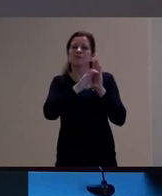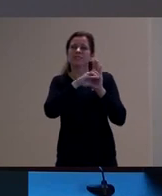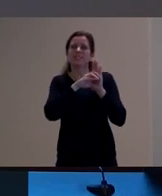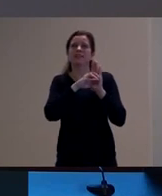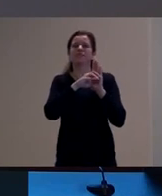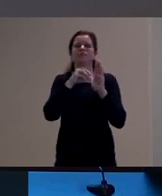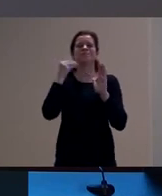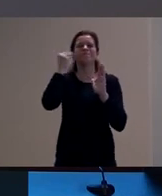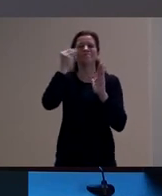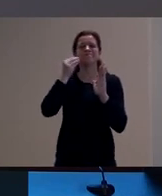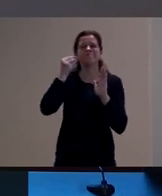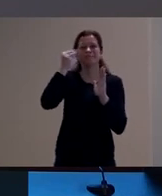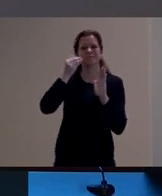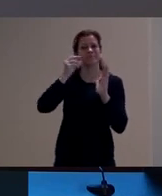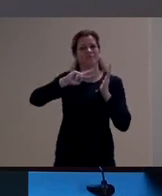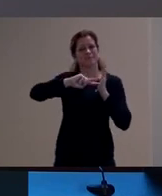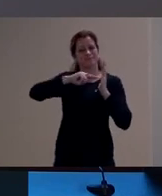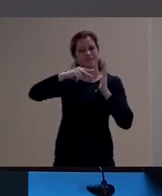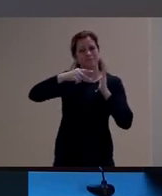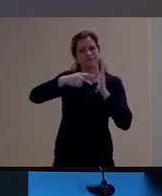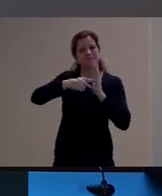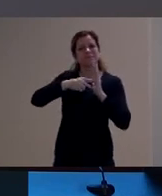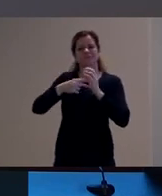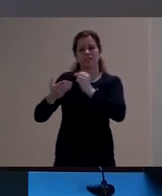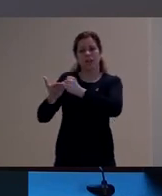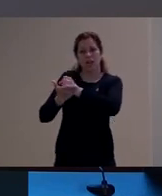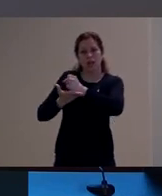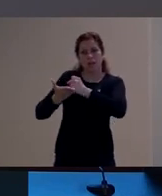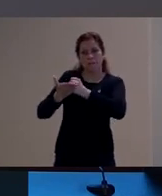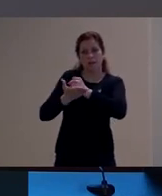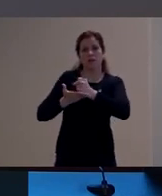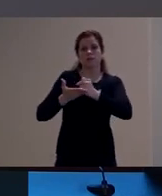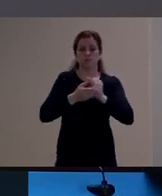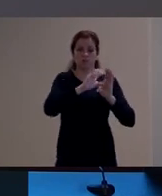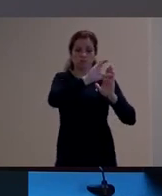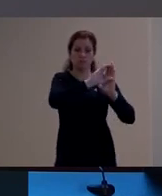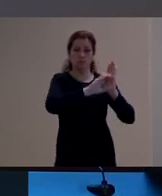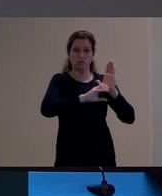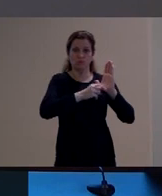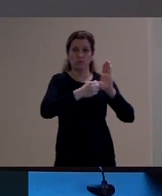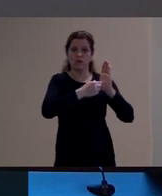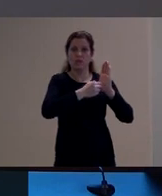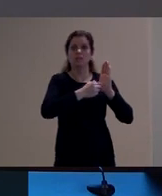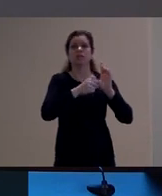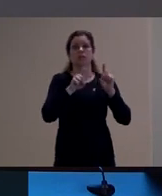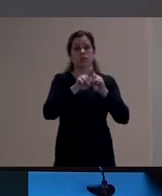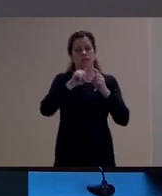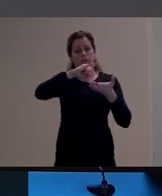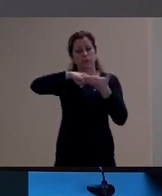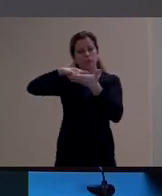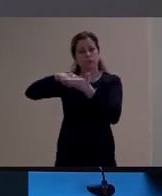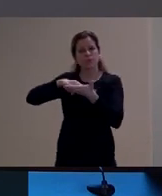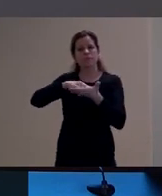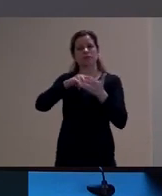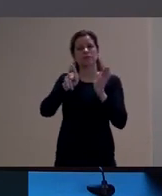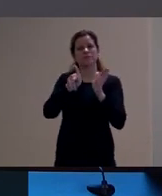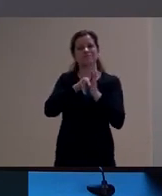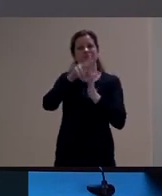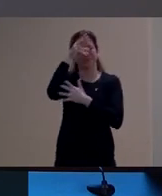tanto na base nacional como curricular, quanto nos documentos orientadores da rede, é